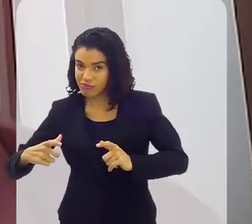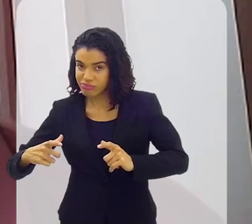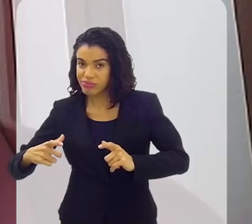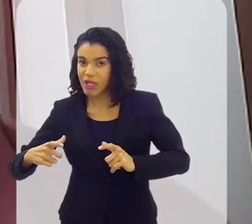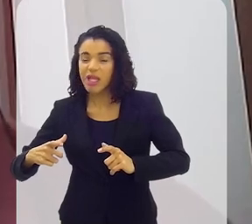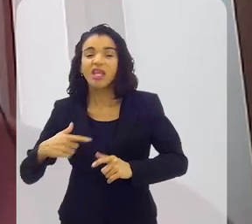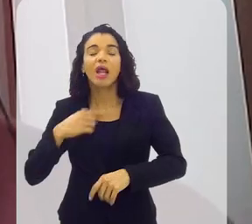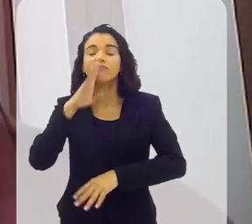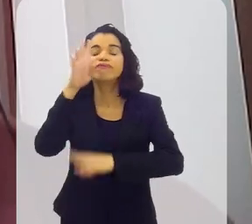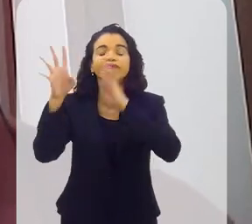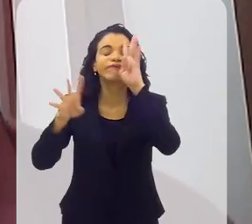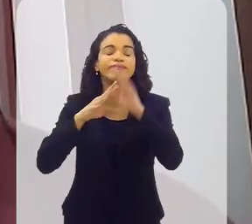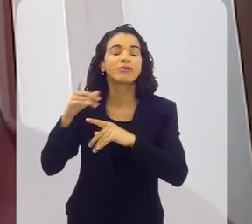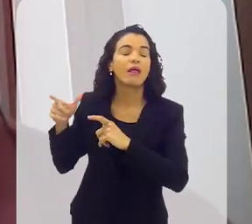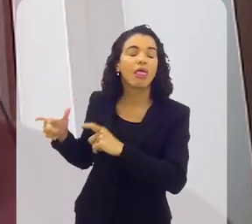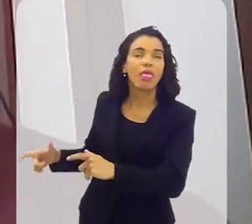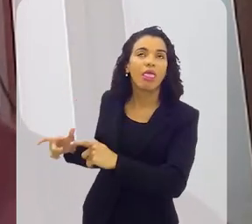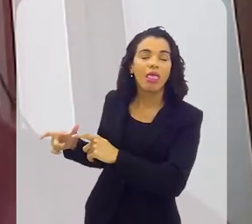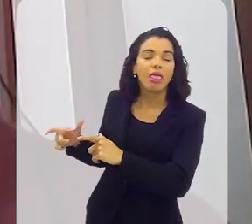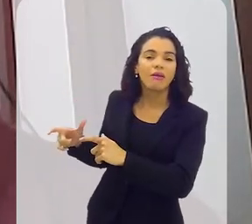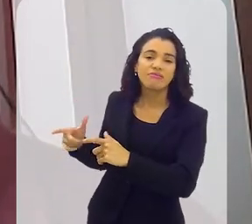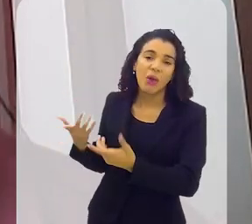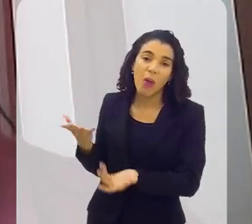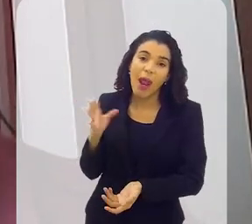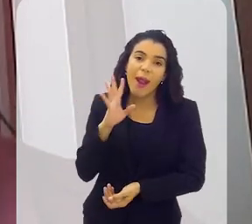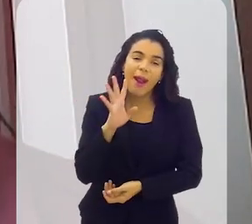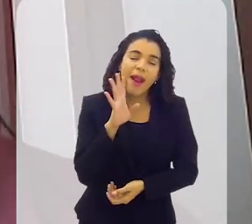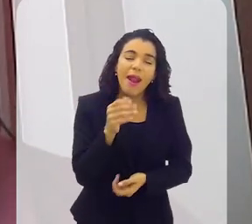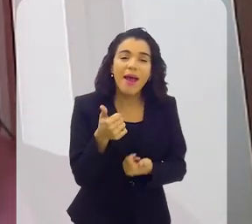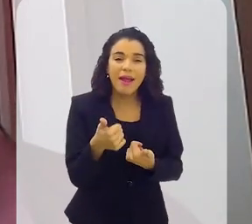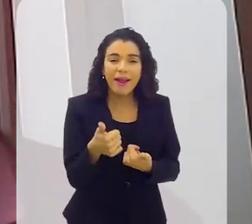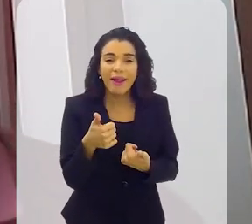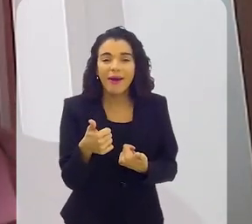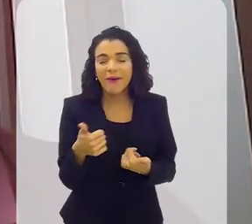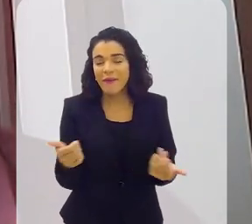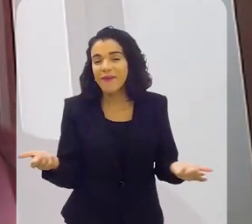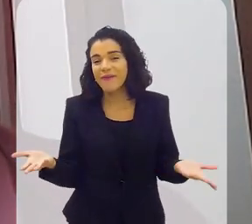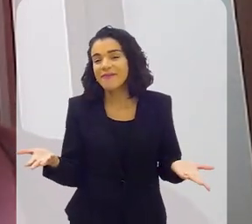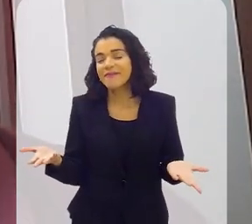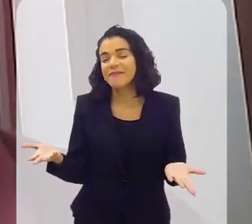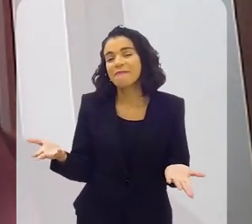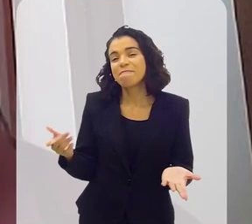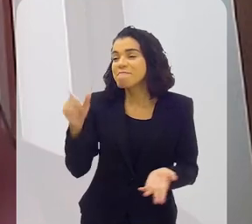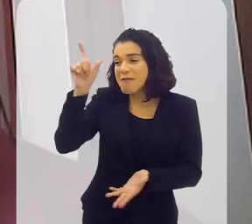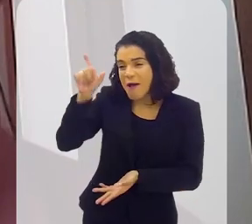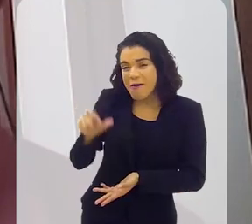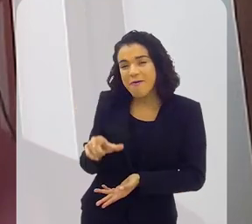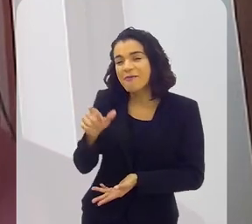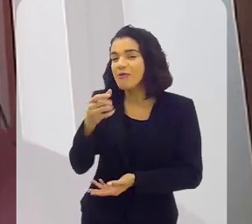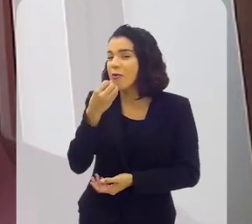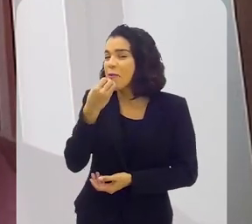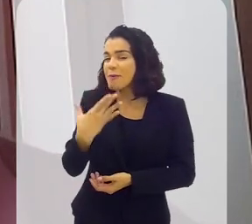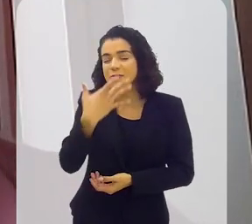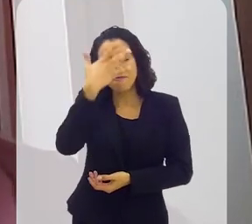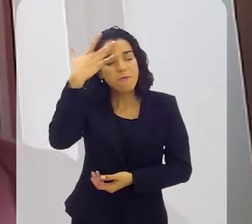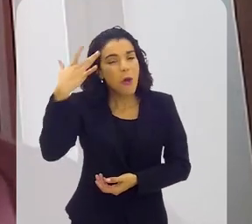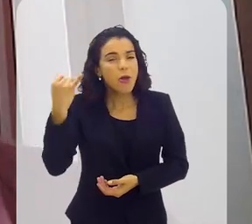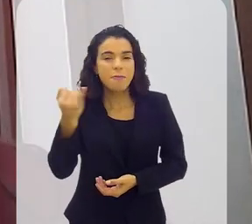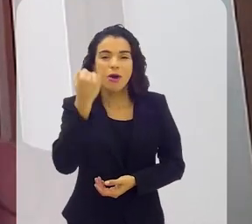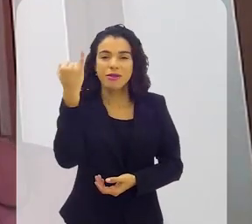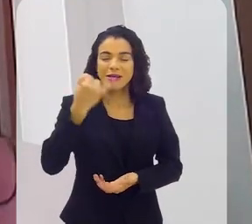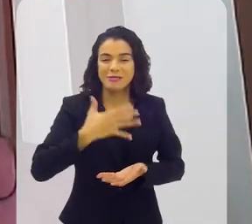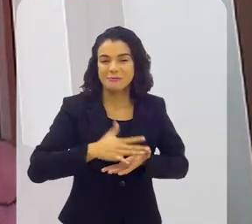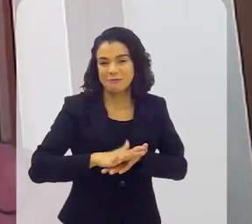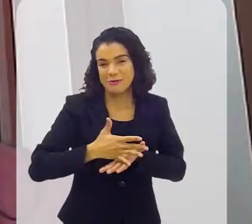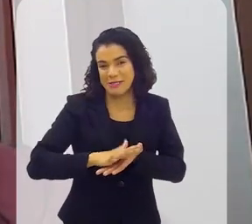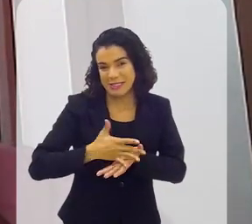Ele comprava e tocava o que ele queria. Então, era uma maravilha, né? Então, ele foi um cara muito importante para o samba.